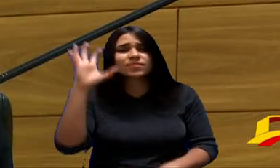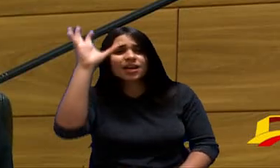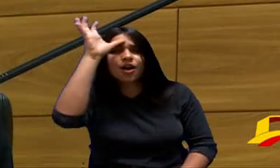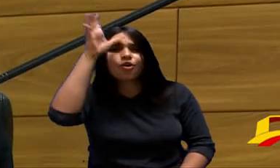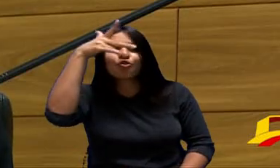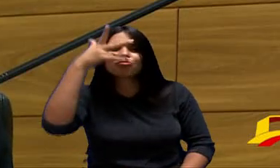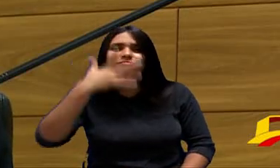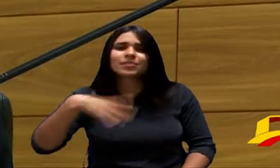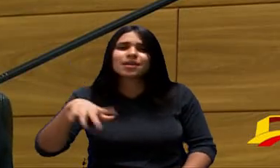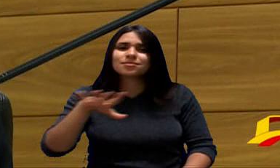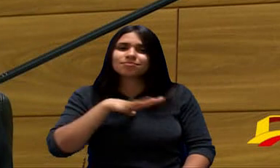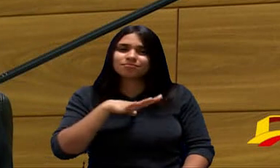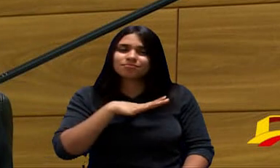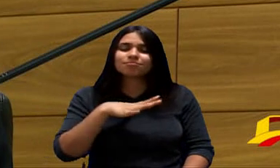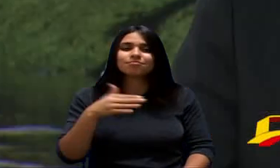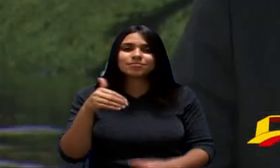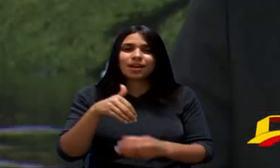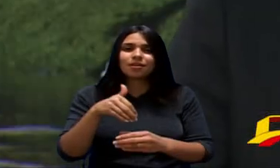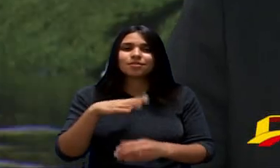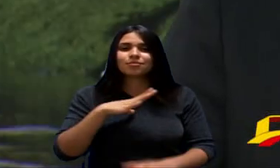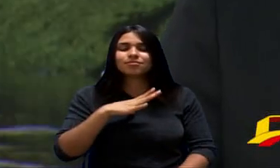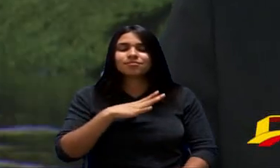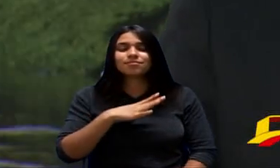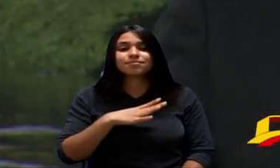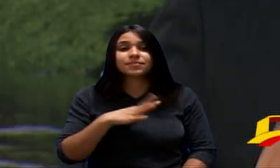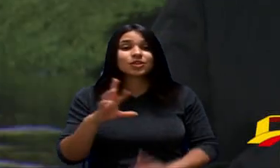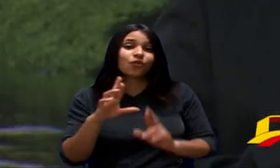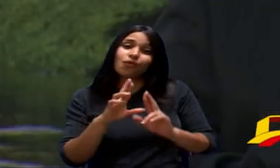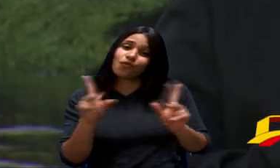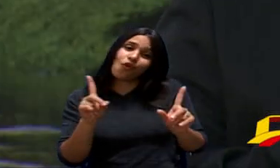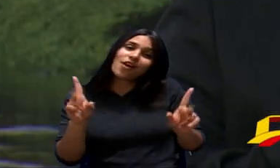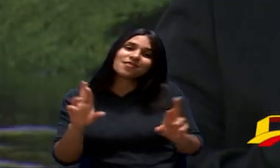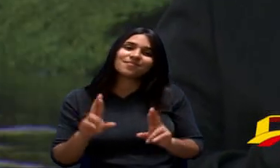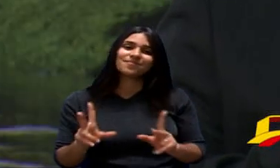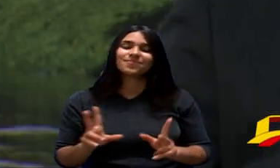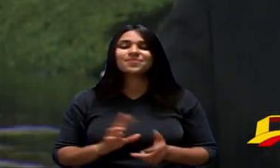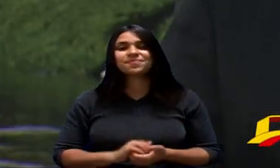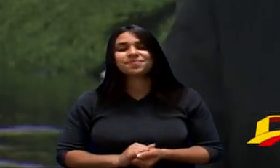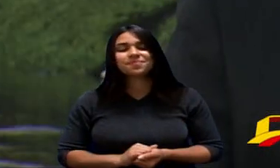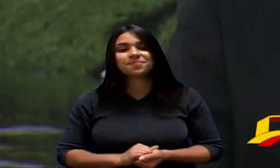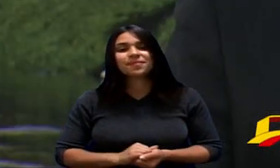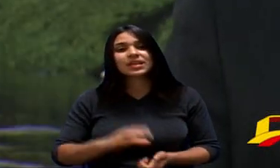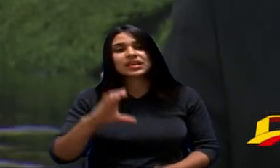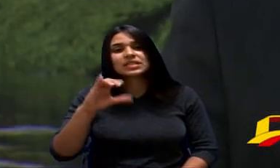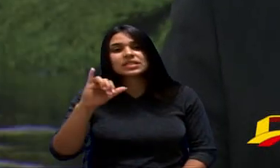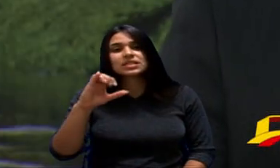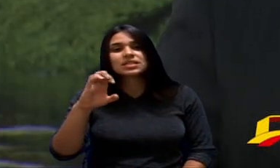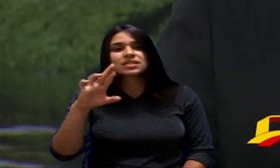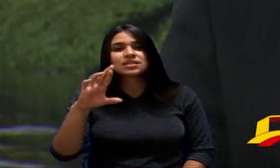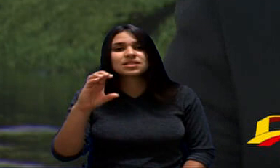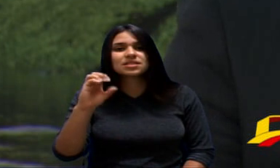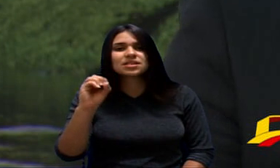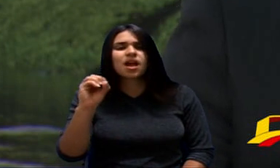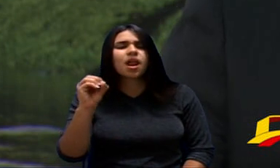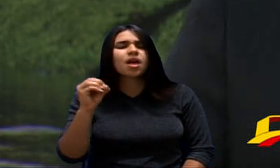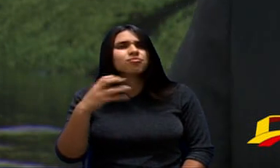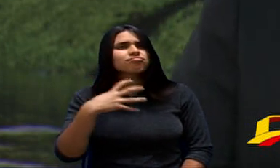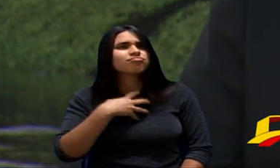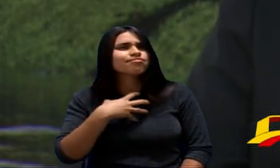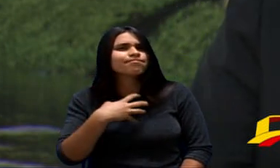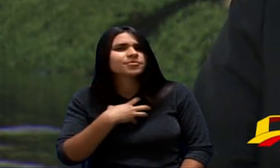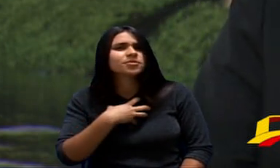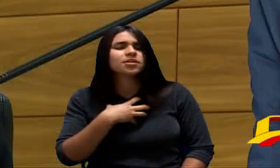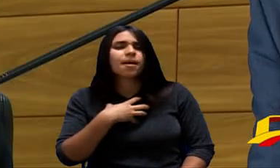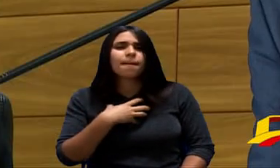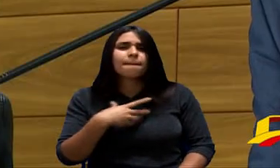Nação Brasileira E não Foi Diferente O Vereador Cícero João Com a Sua Sensibilidade Tem o Projeto De lei